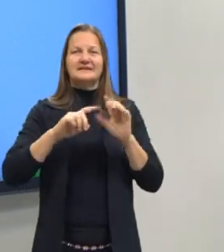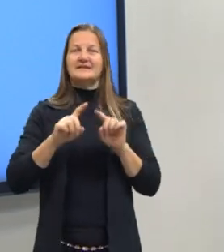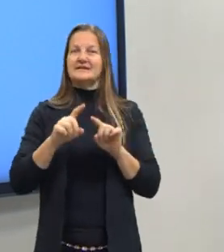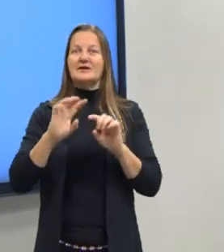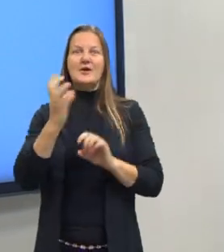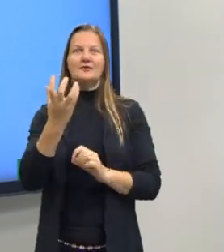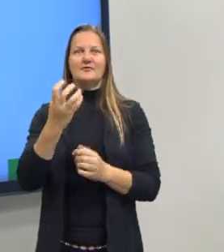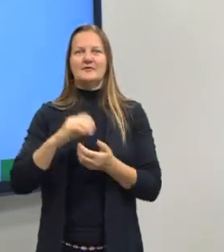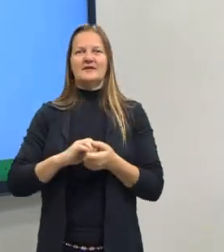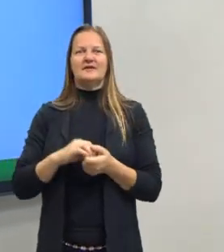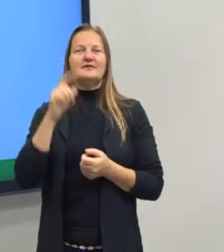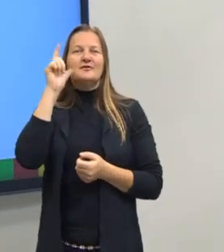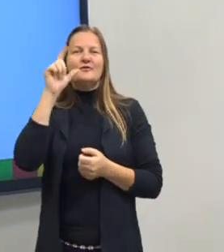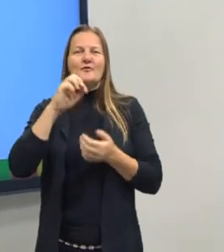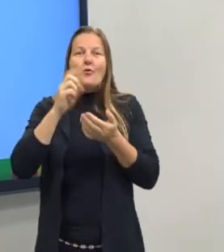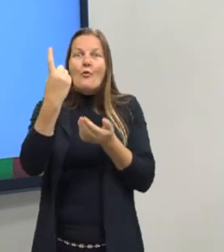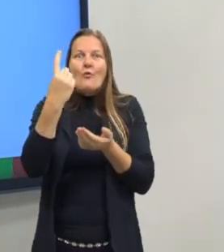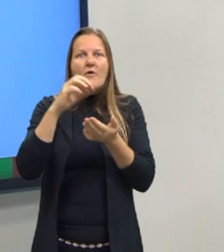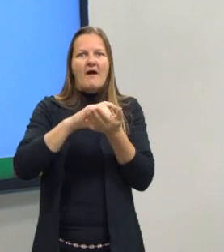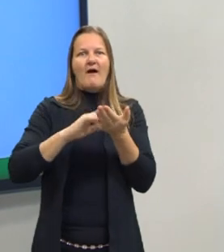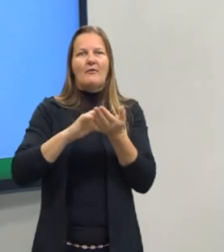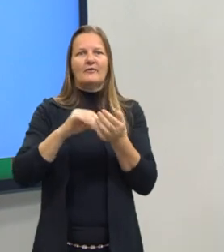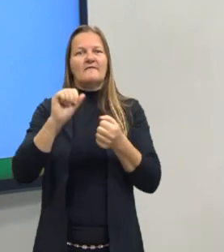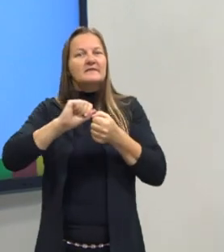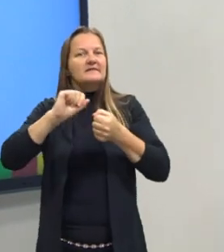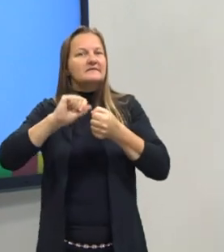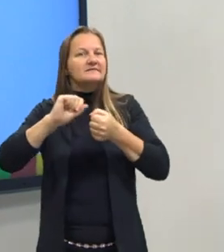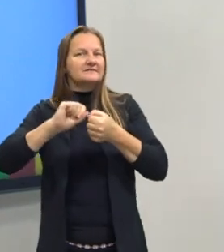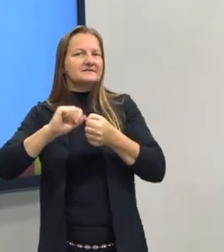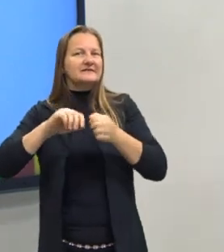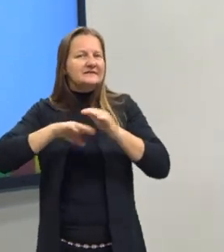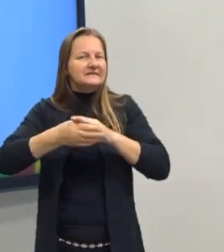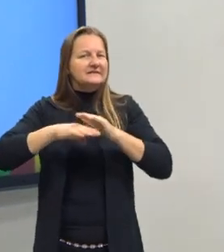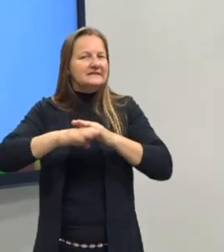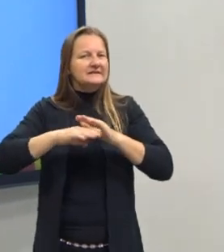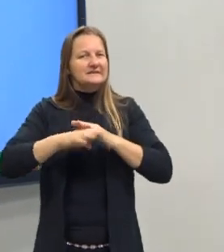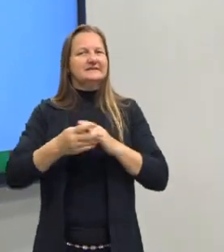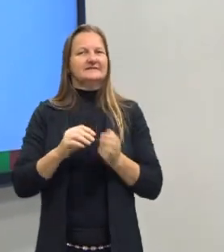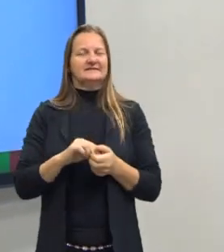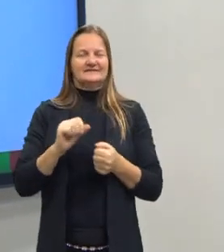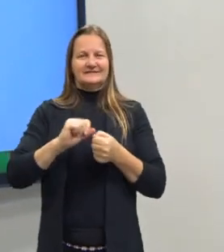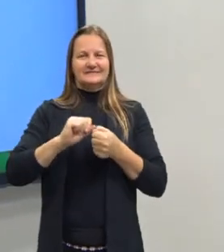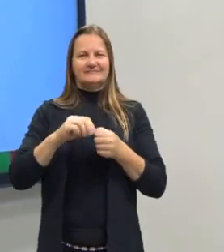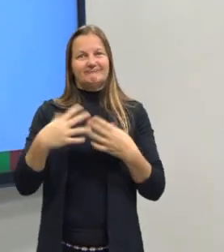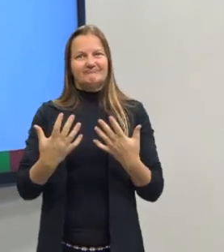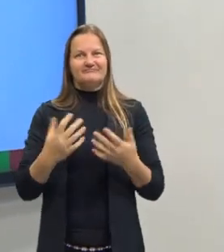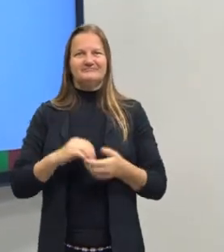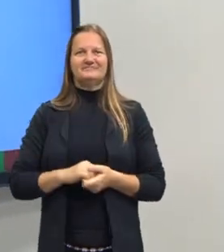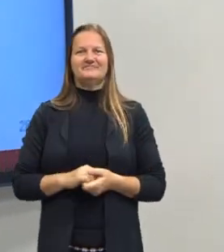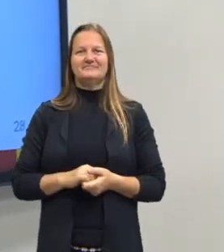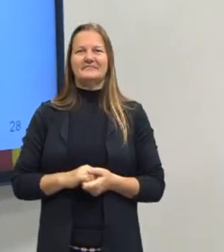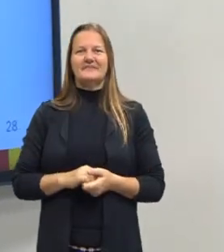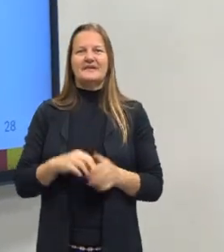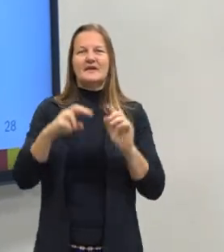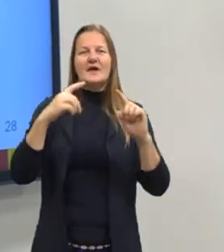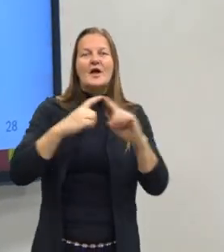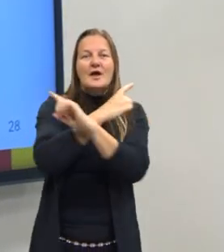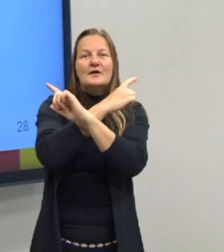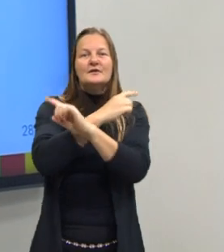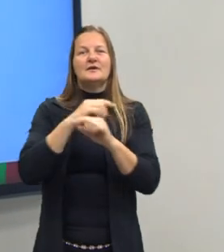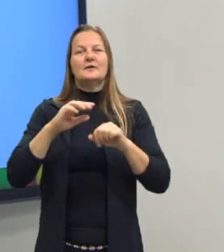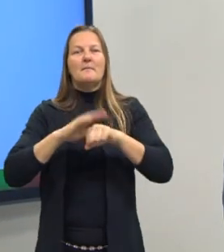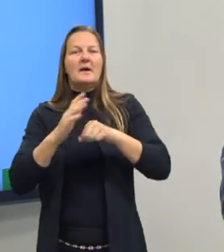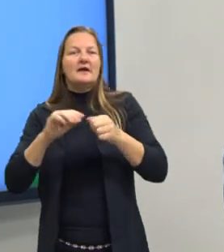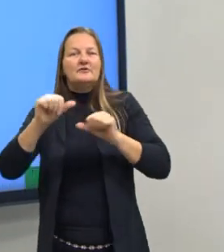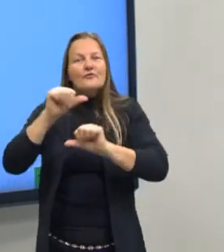não consegue, com um cálculo, resolver a questão. Muitas vezes é preciso realizar mais de uma regra de três, mais